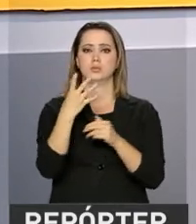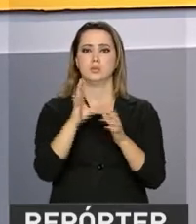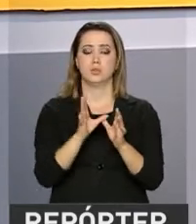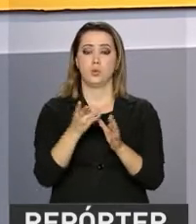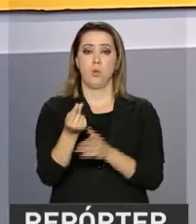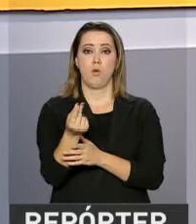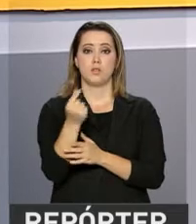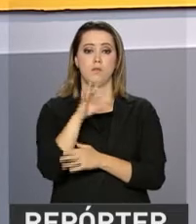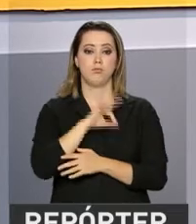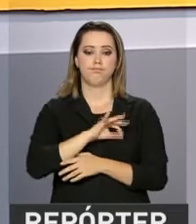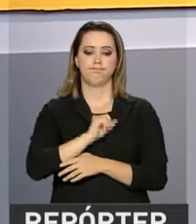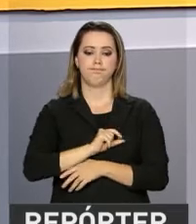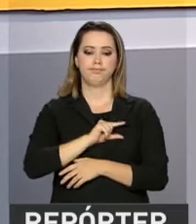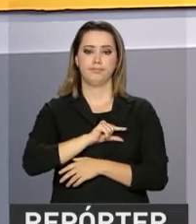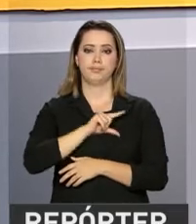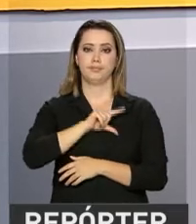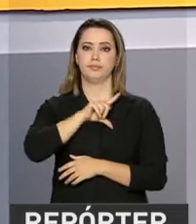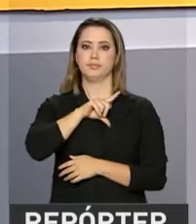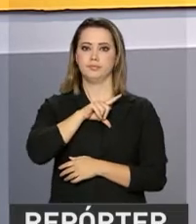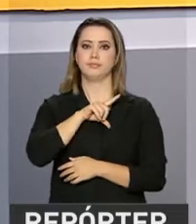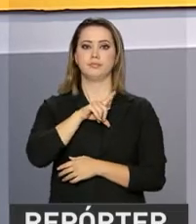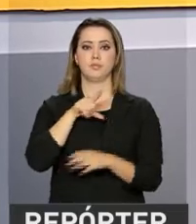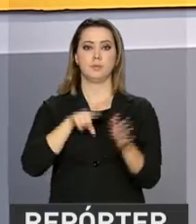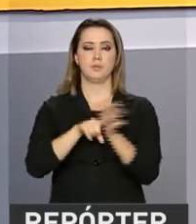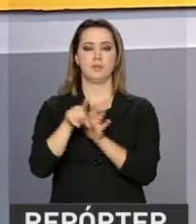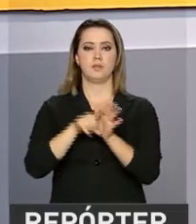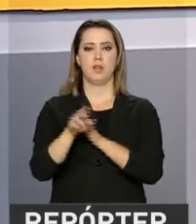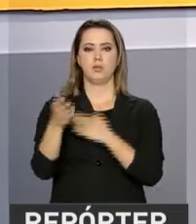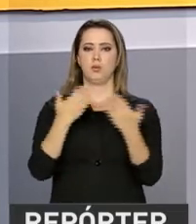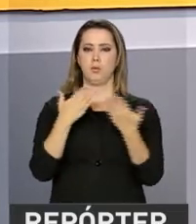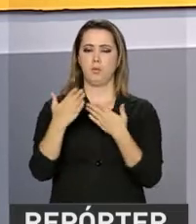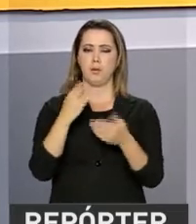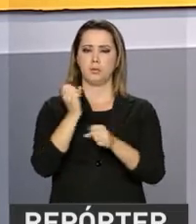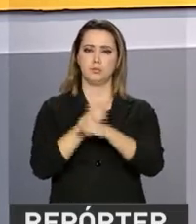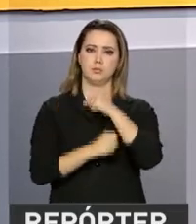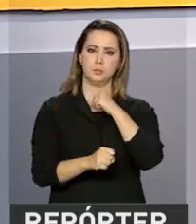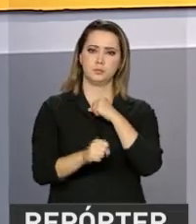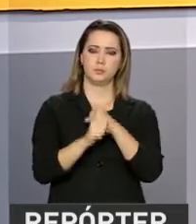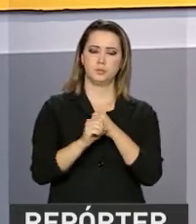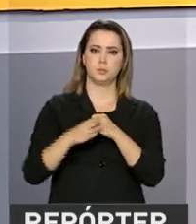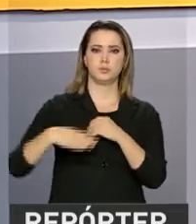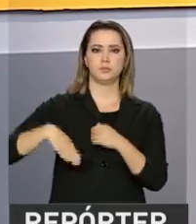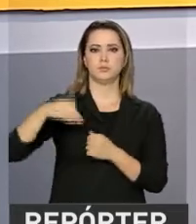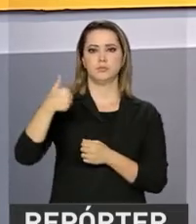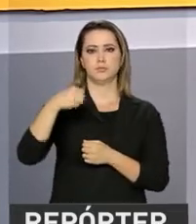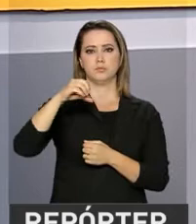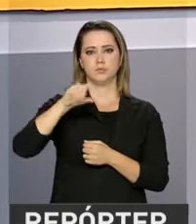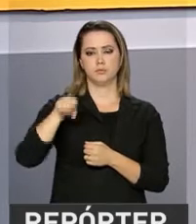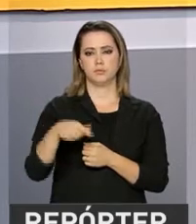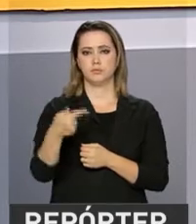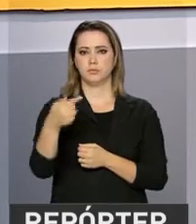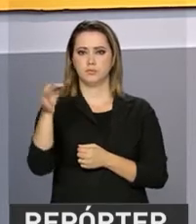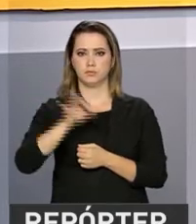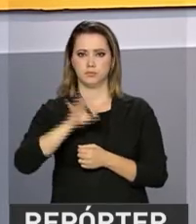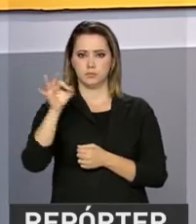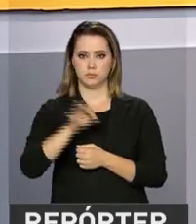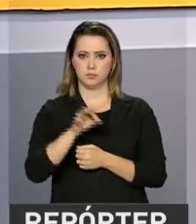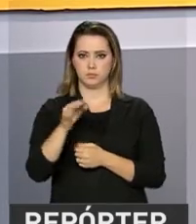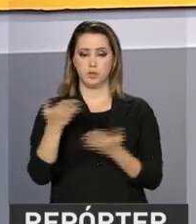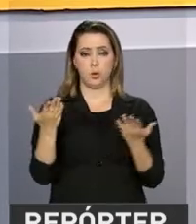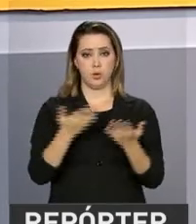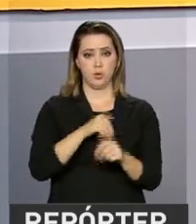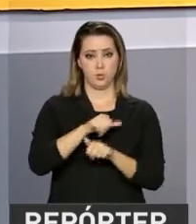de renda familiar pesquisadas. Na comparação com junho de 2016, passou de 19,7%